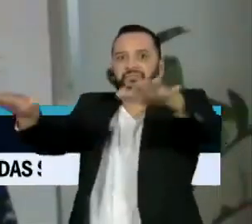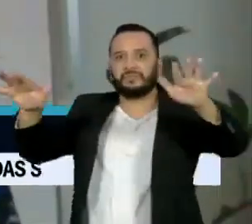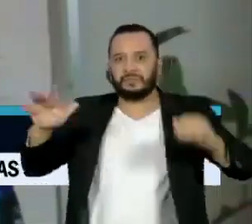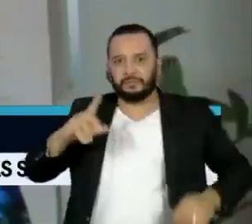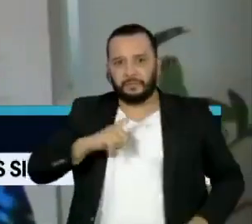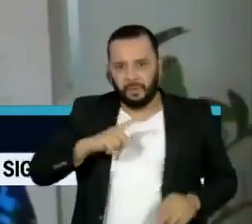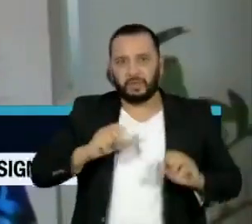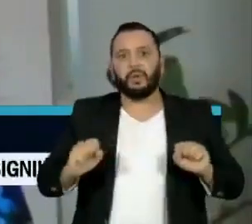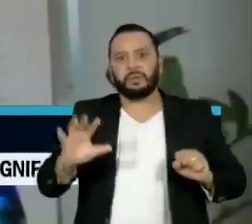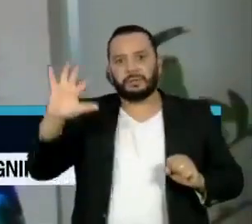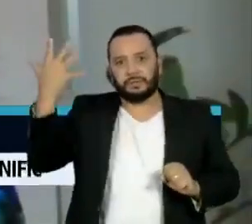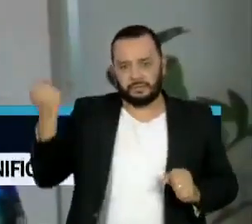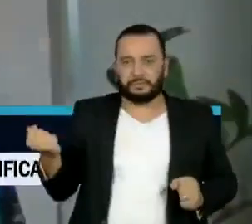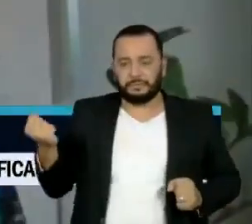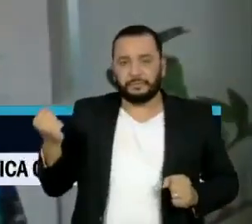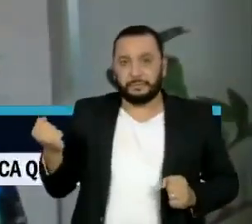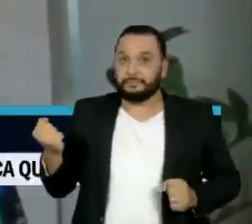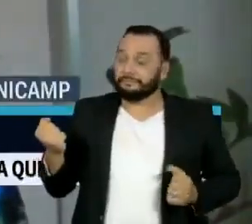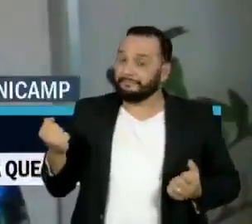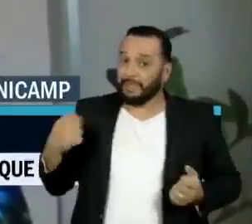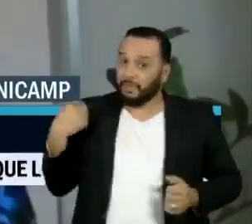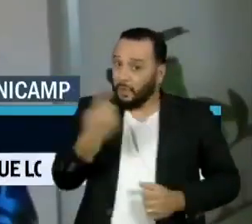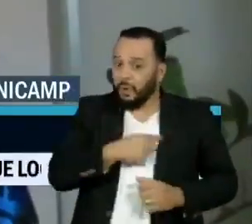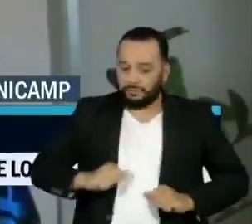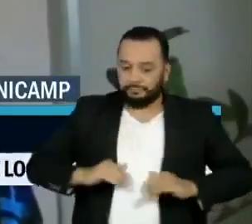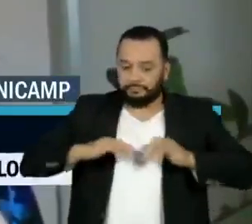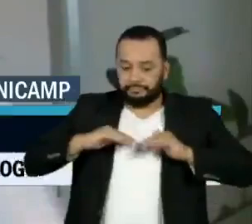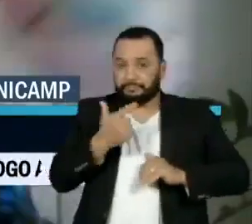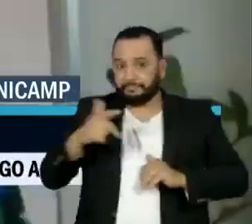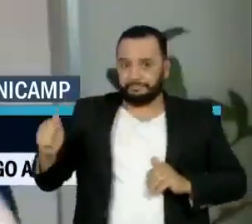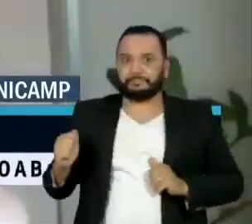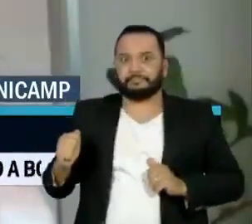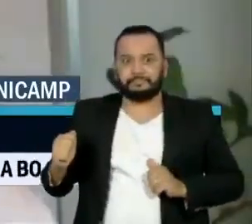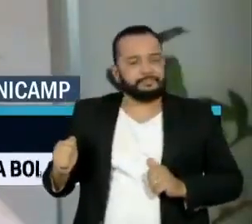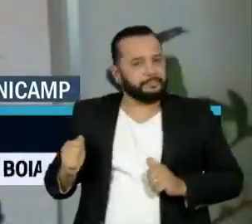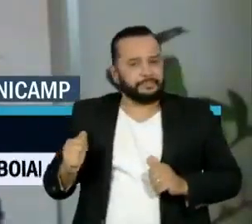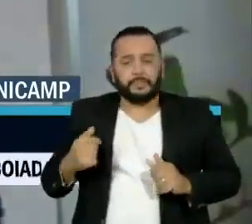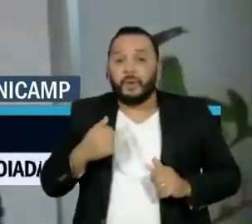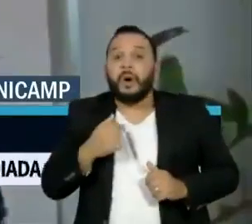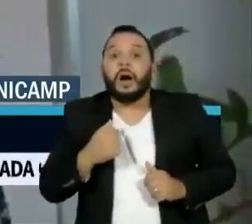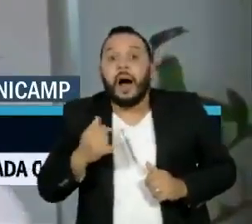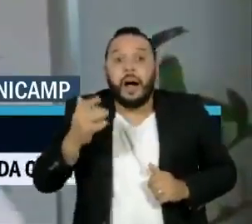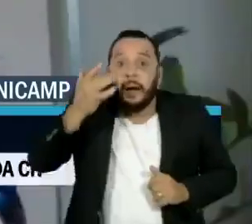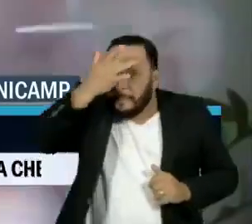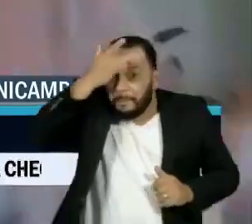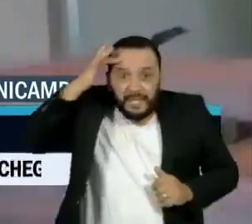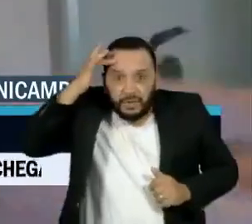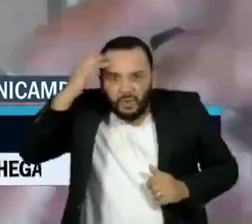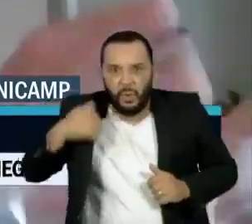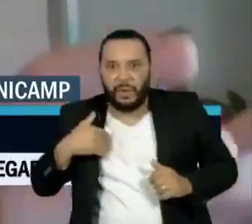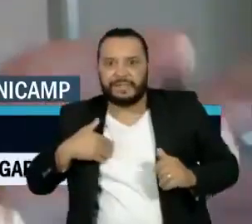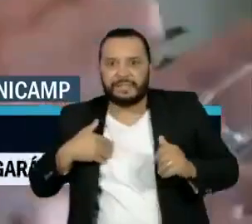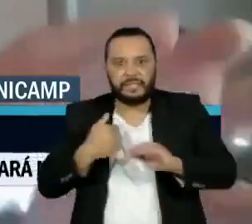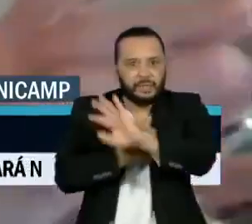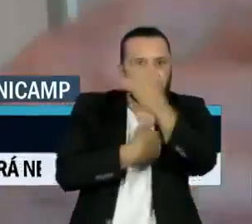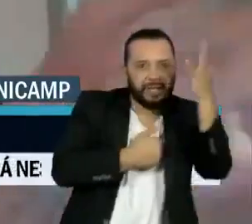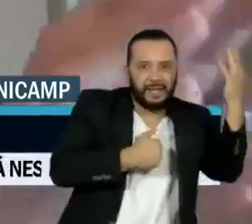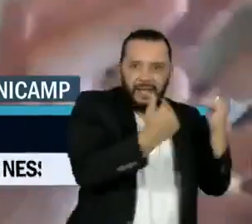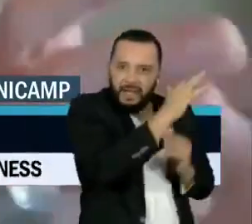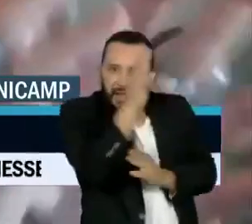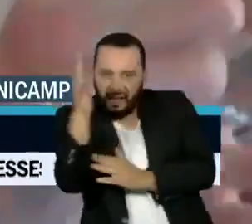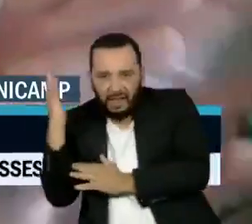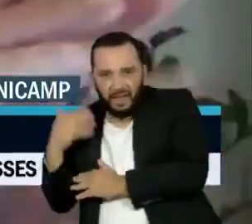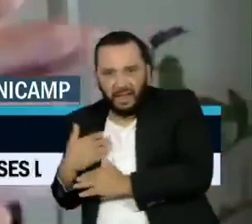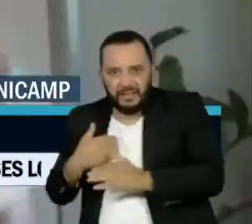inserção do homem em espaços de mata, esses patógenos que viviam lá, que